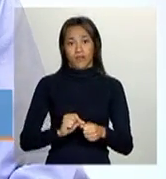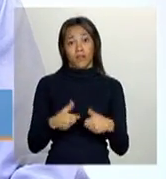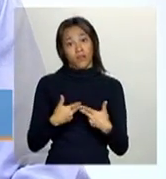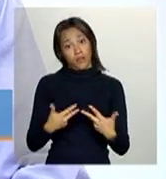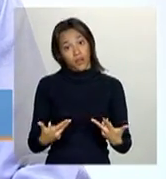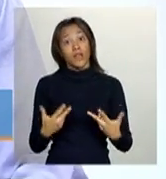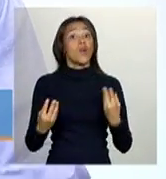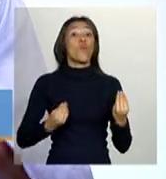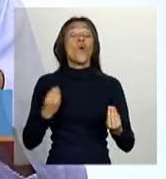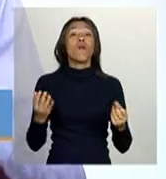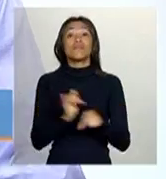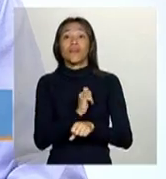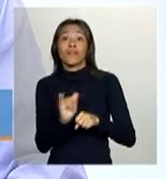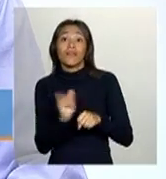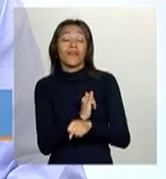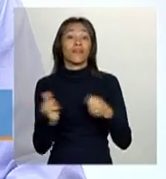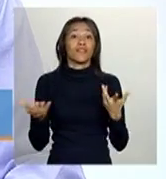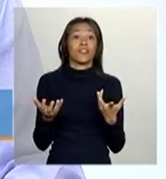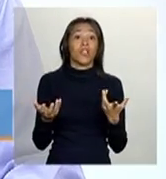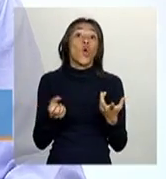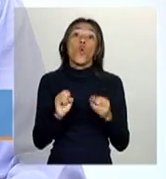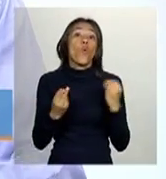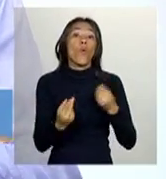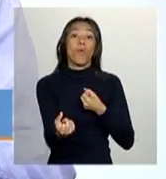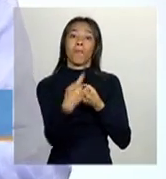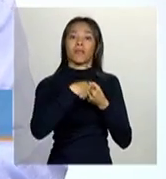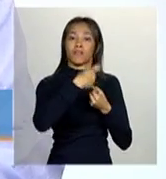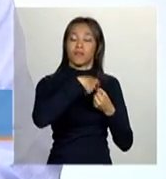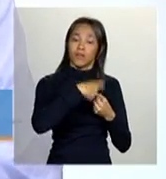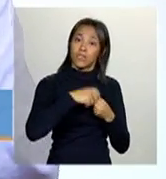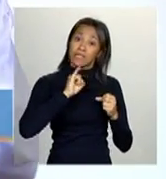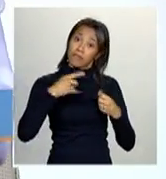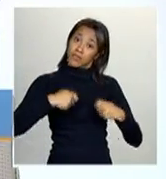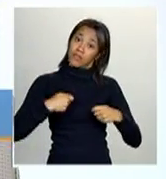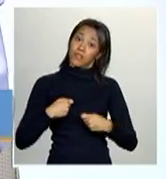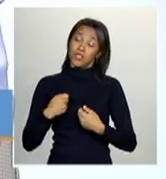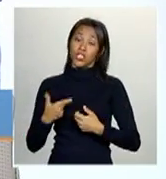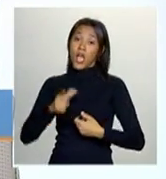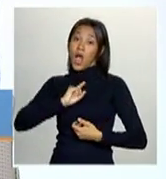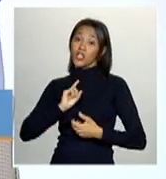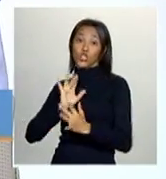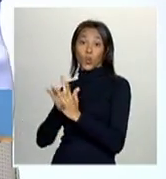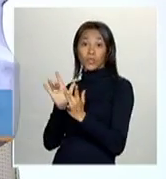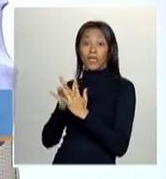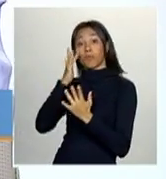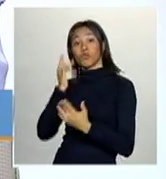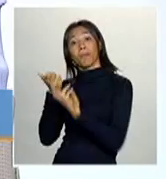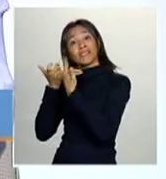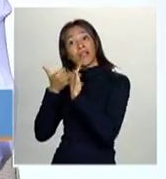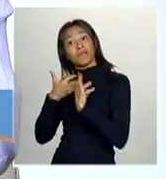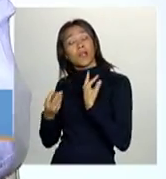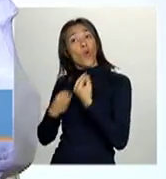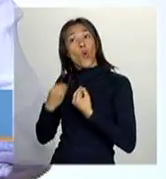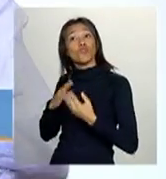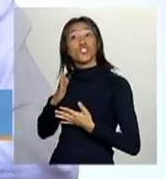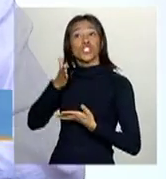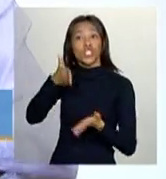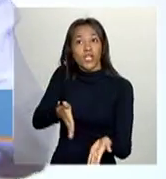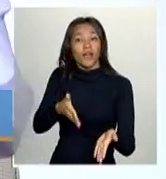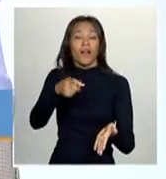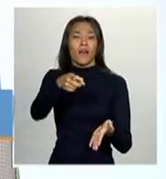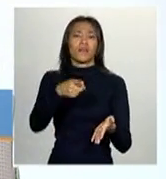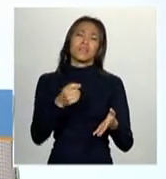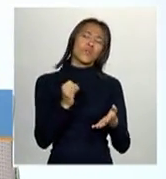que recurso vai ser necessário, que tipo de parceria vai ser necessário, se precisa de alguém antes para esclarecer, qual é o objetivo do